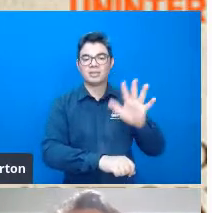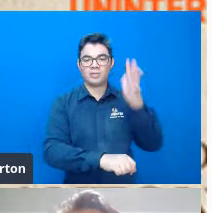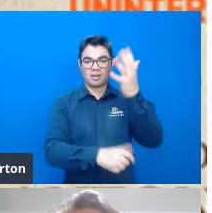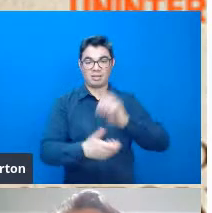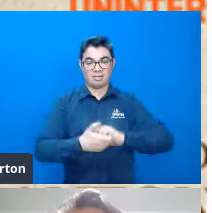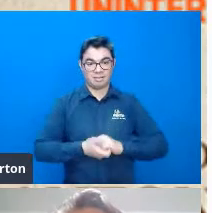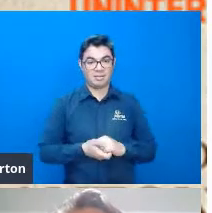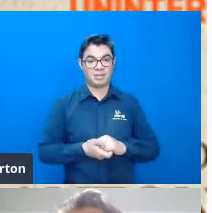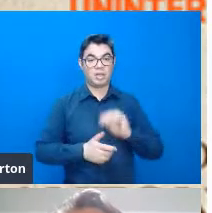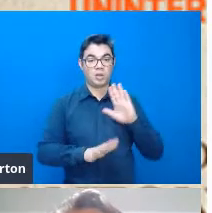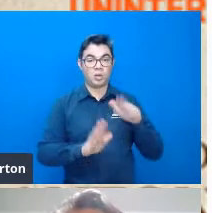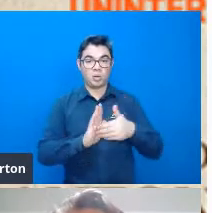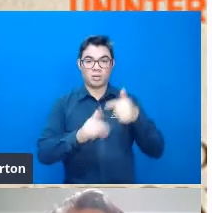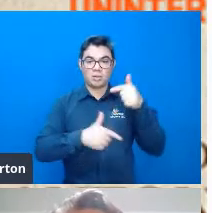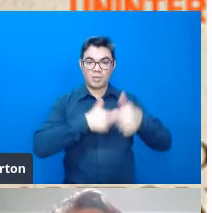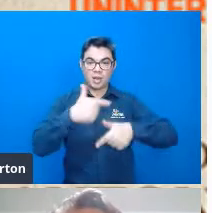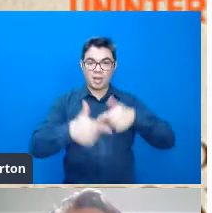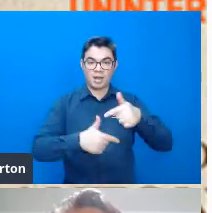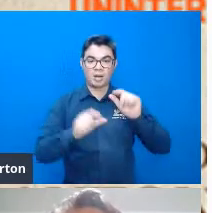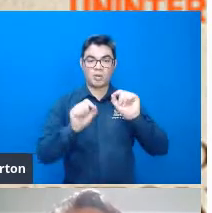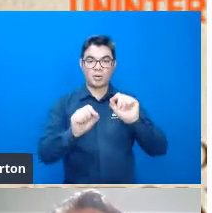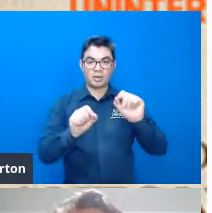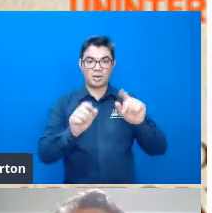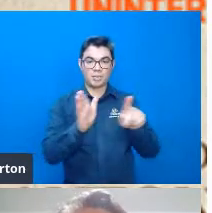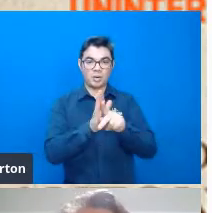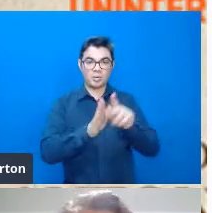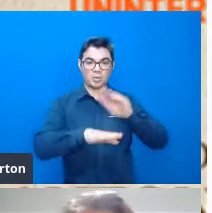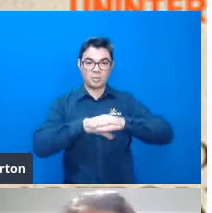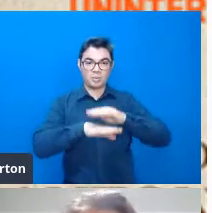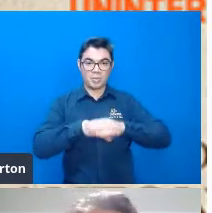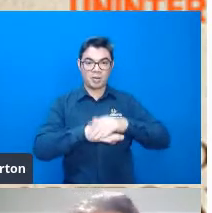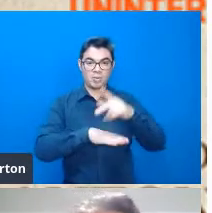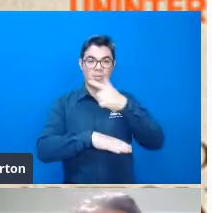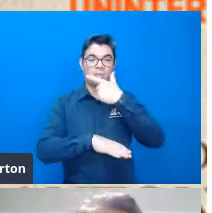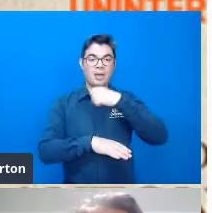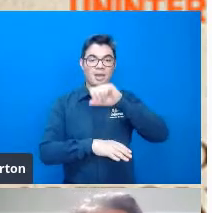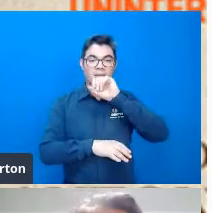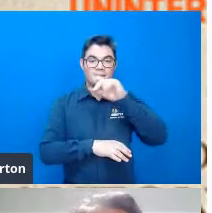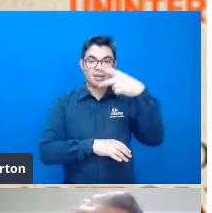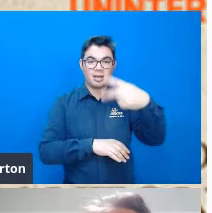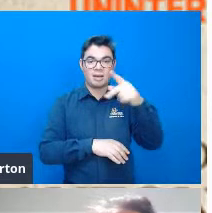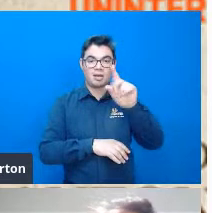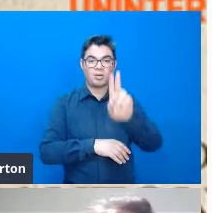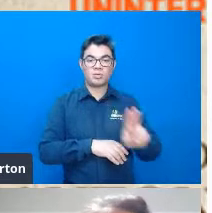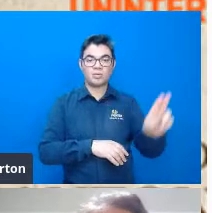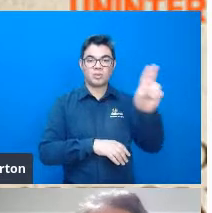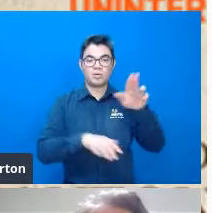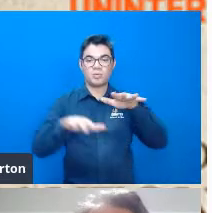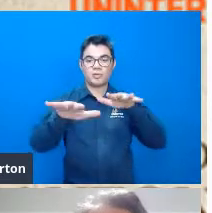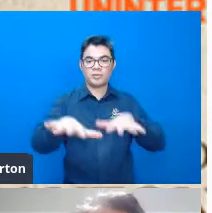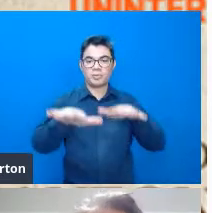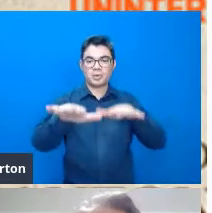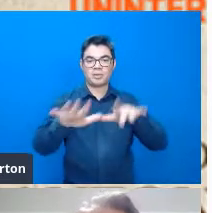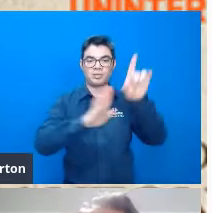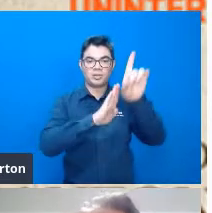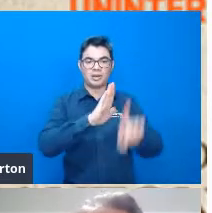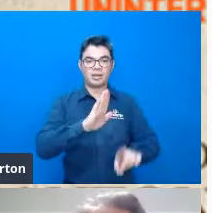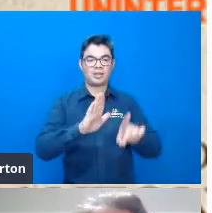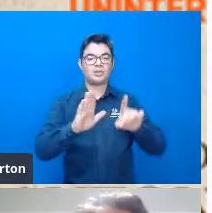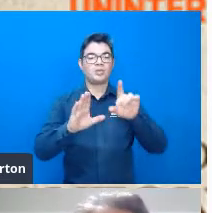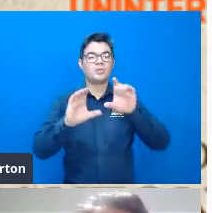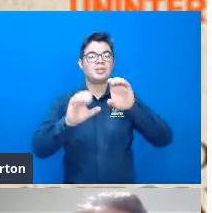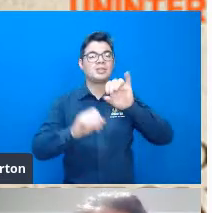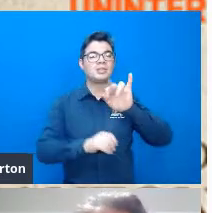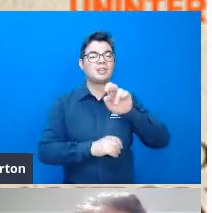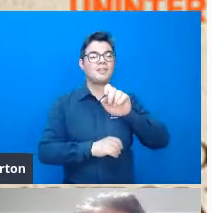todo o trabalho que o pai dele, o Howard O'Doom, fez, foi utilizado durante o movimento dos direitos civis, que nada mais